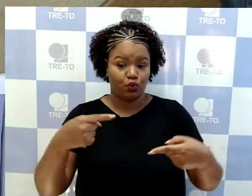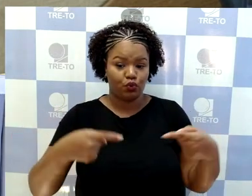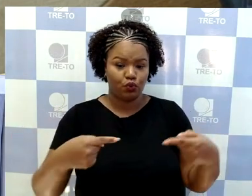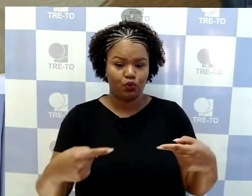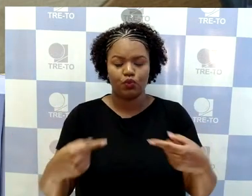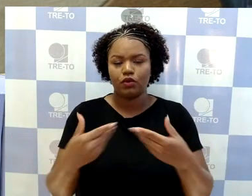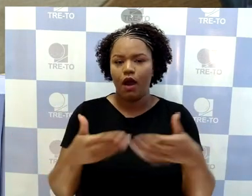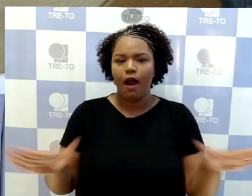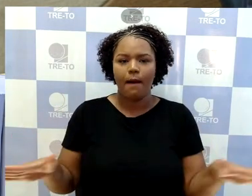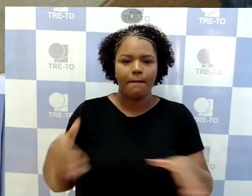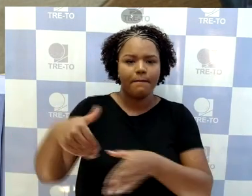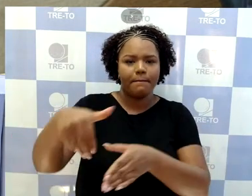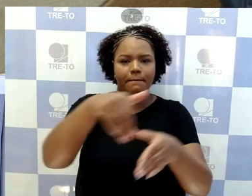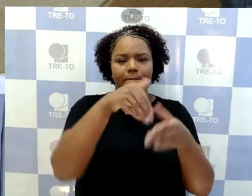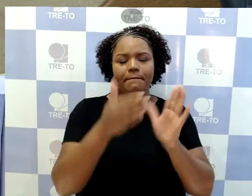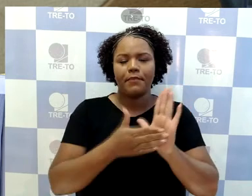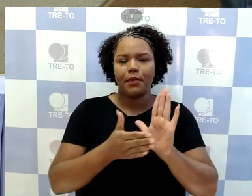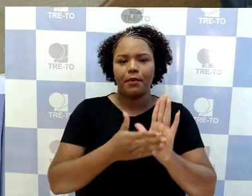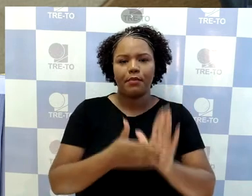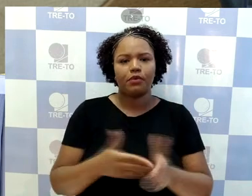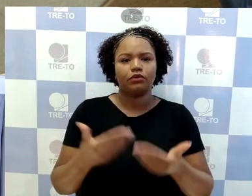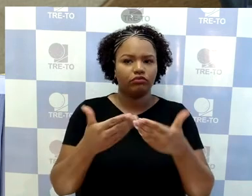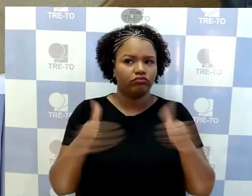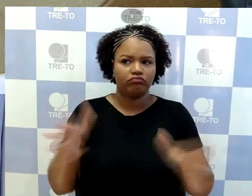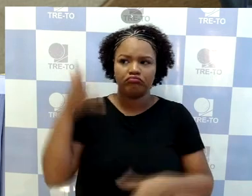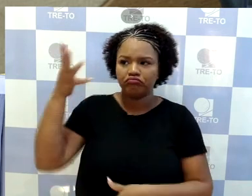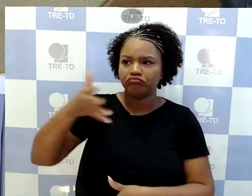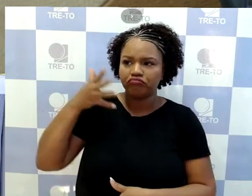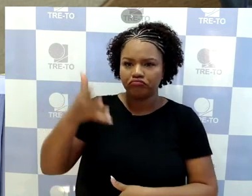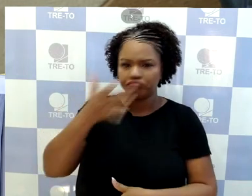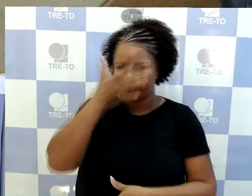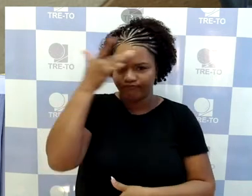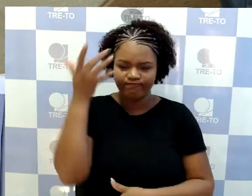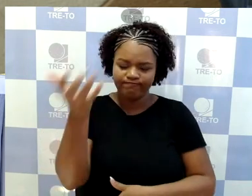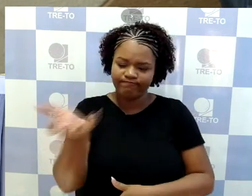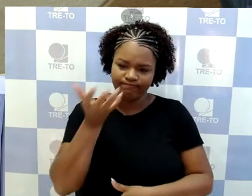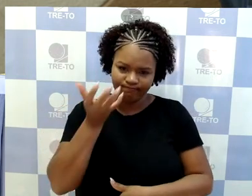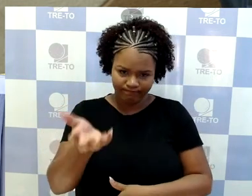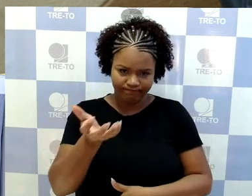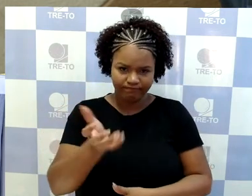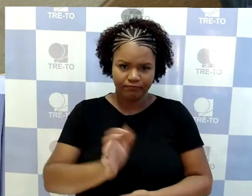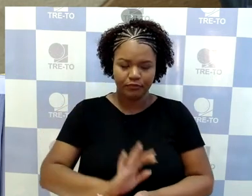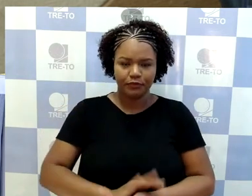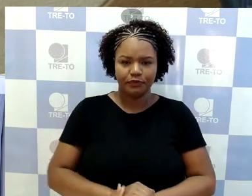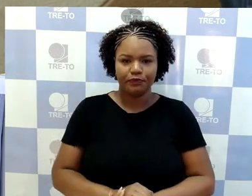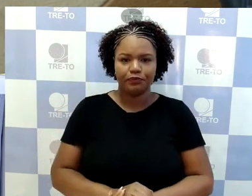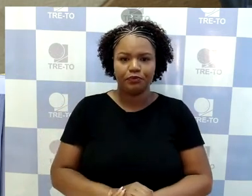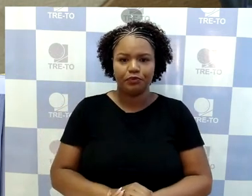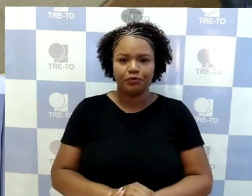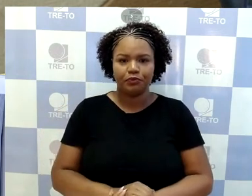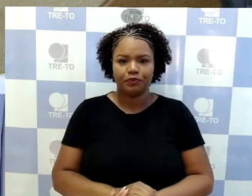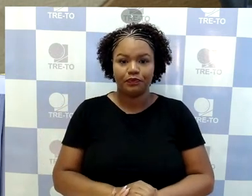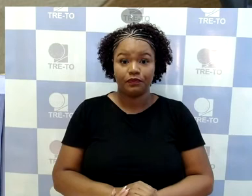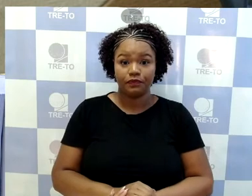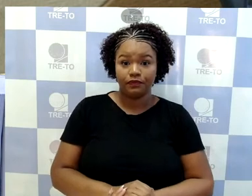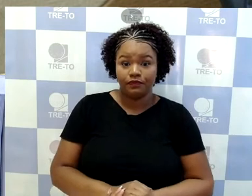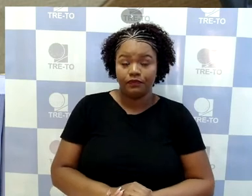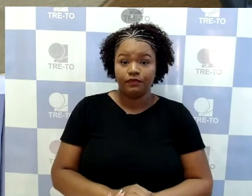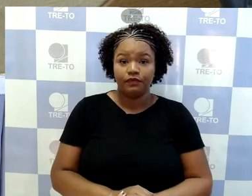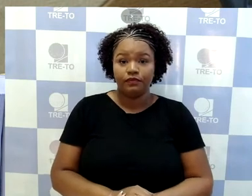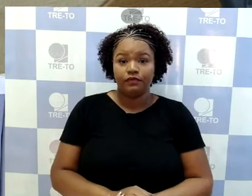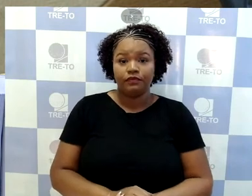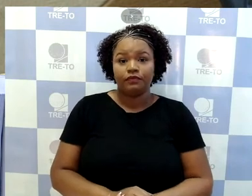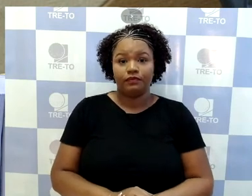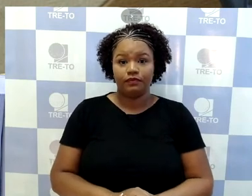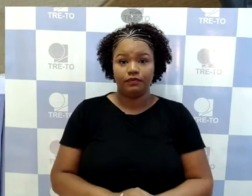palavra está aberta, concedida a quem dela queira fazer uso. Senhor presidente, pela ordem também,